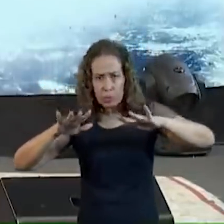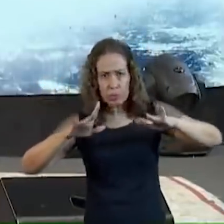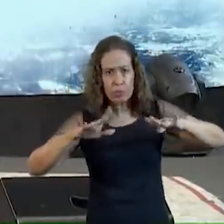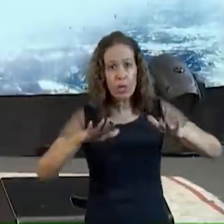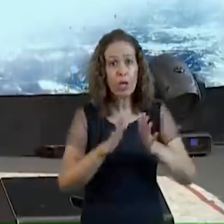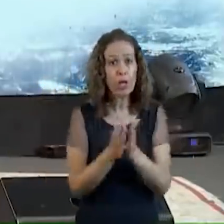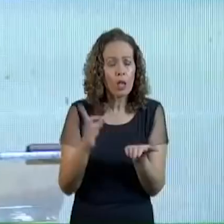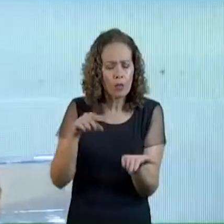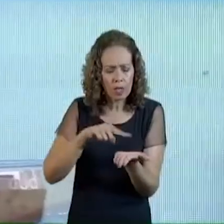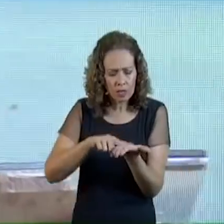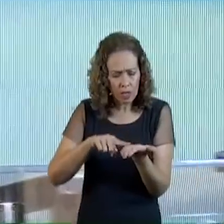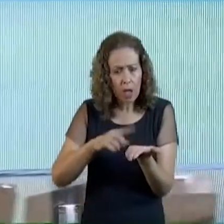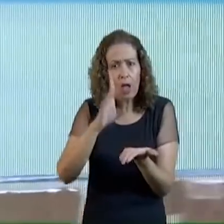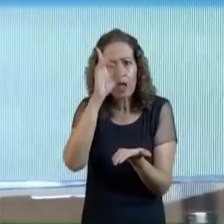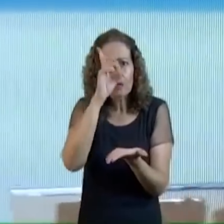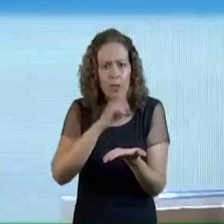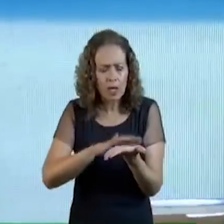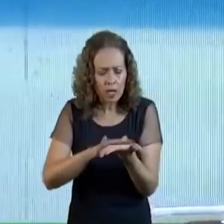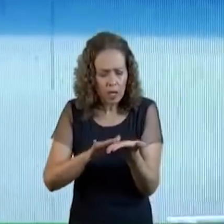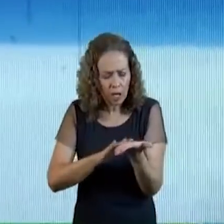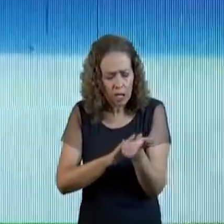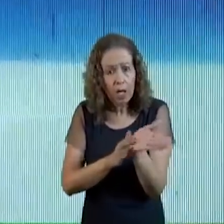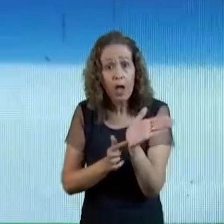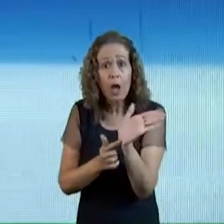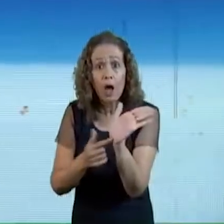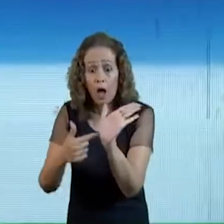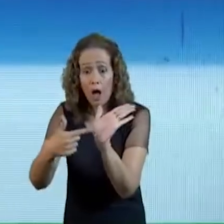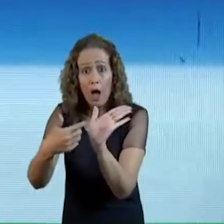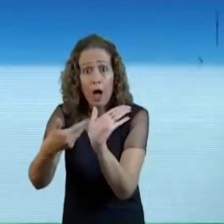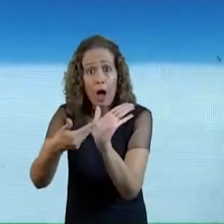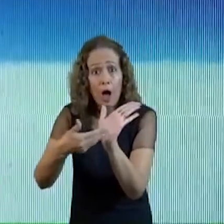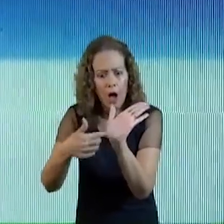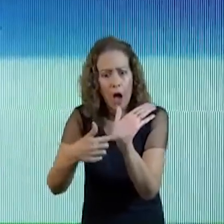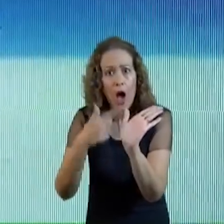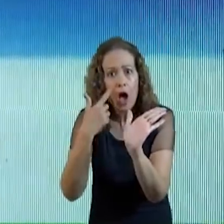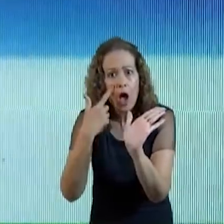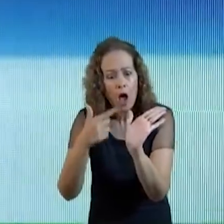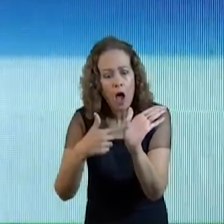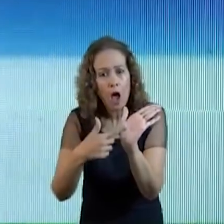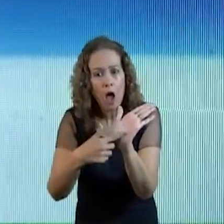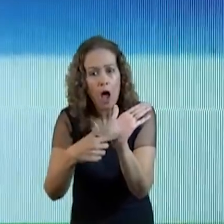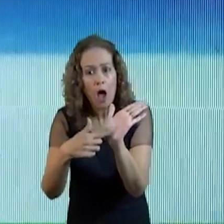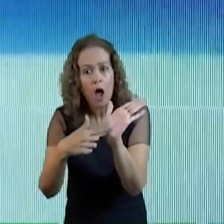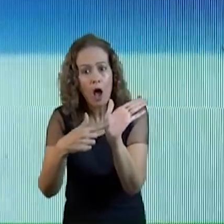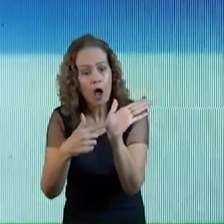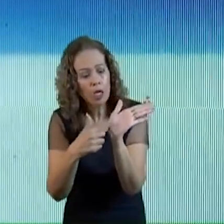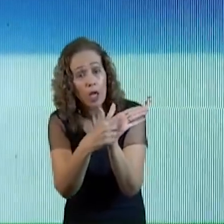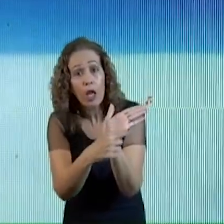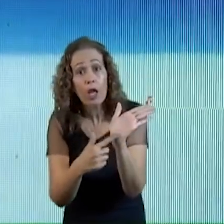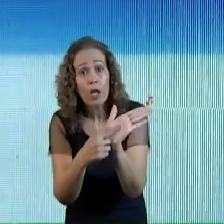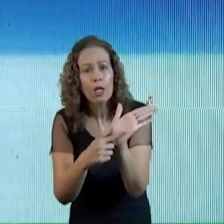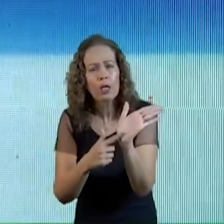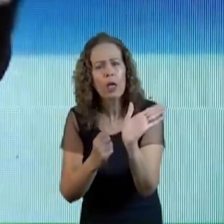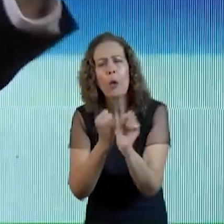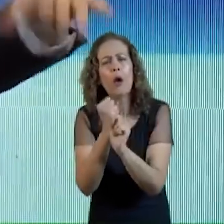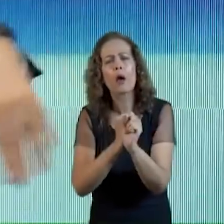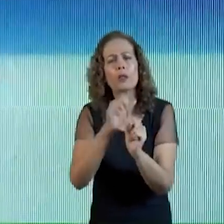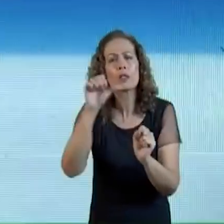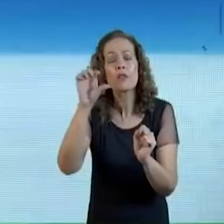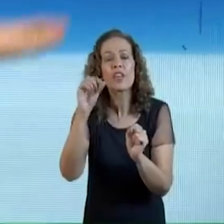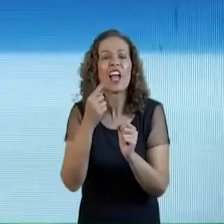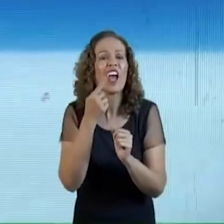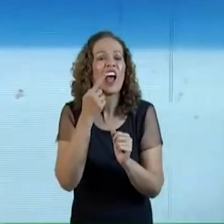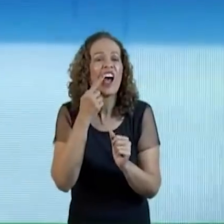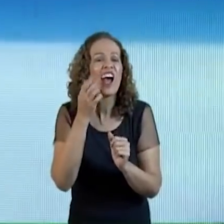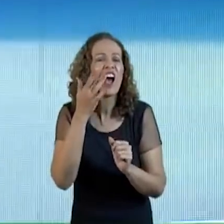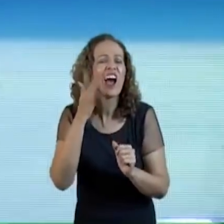amarela E os irmãos de vez em quando Chegam para mim Aqui no fim do culto agora Fala aqui, pastor Olha aqui Da década de 90 Olha aqui o acontecia Dente de ouro